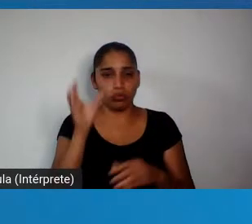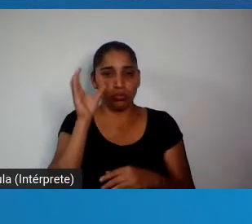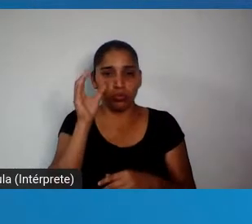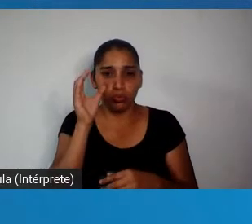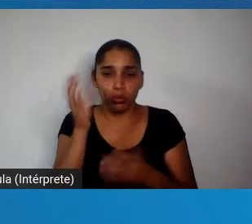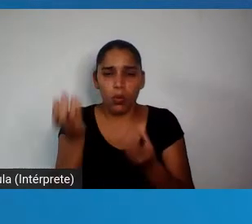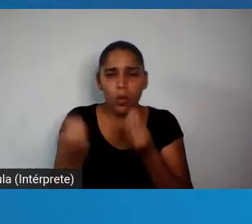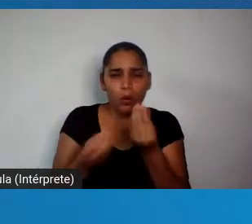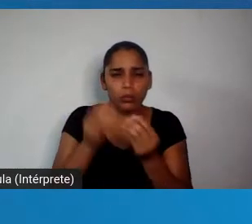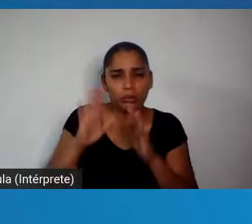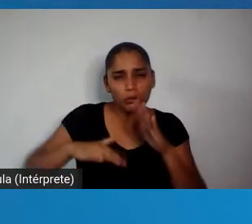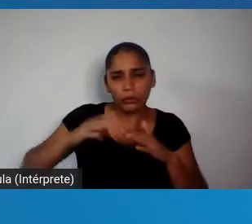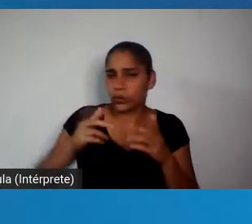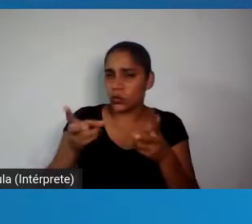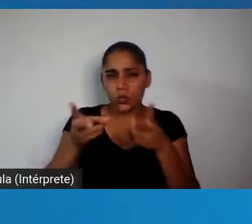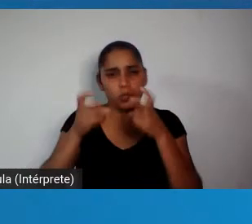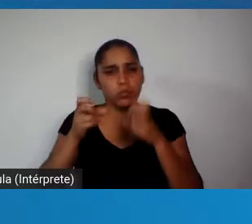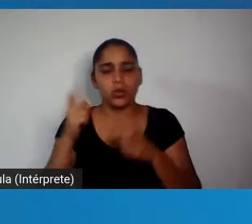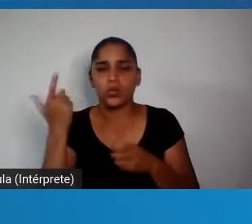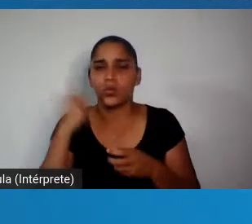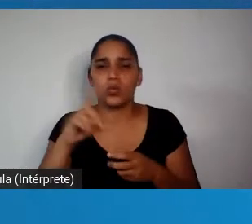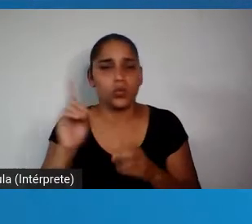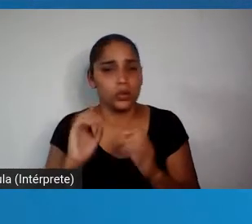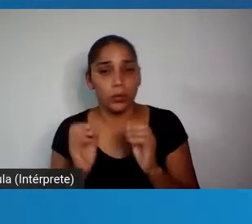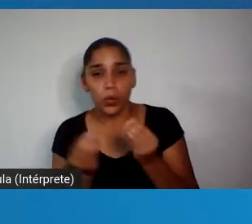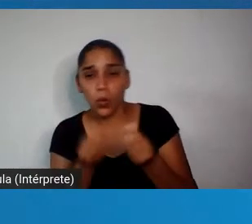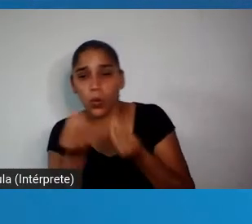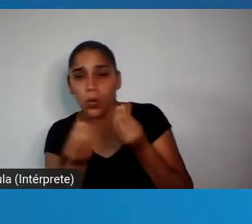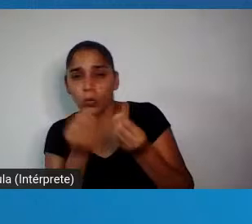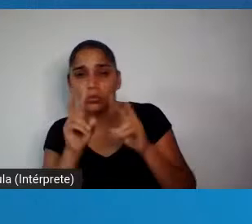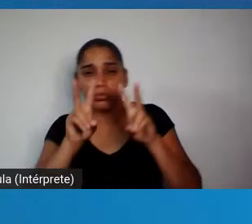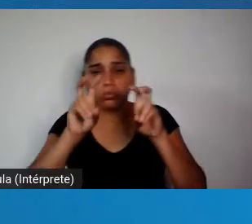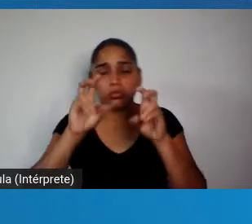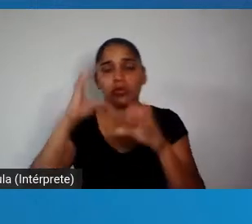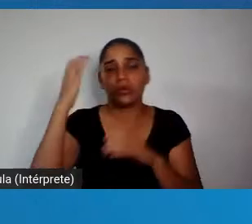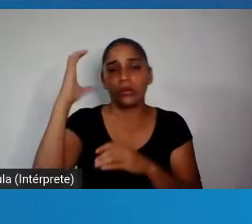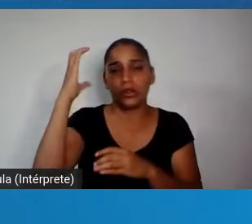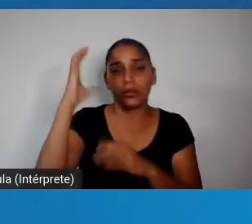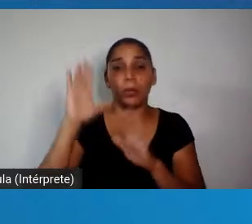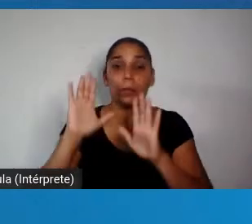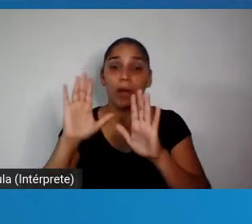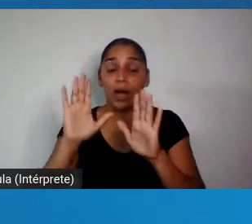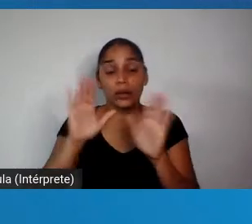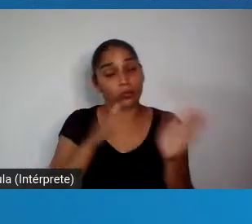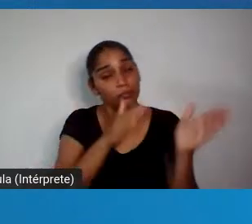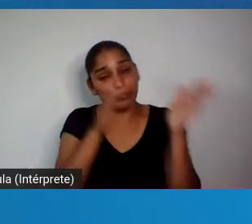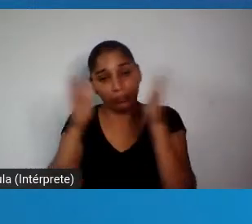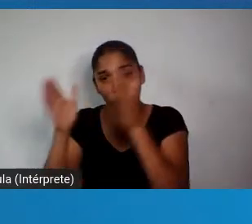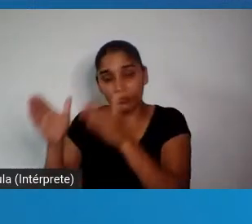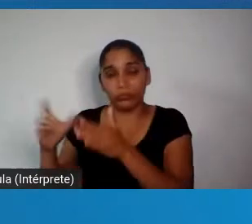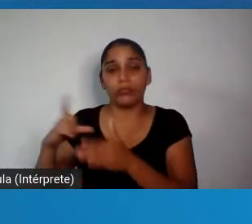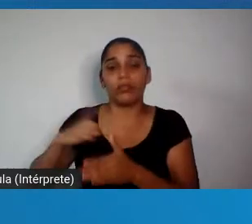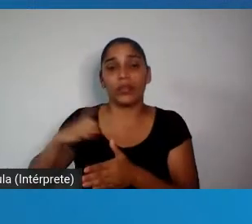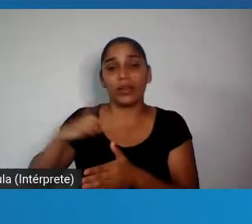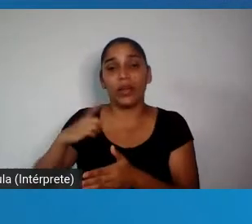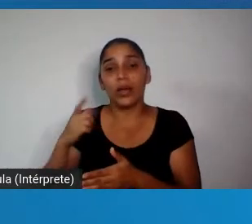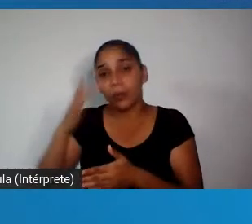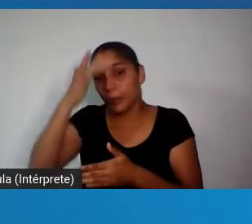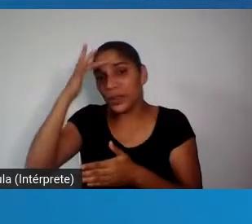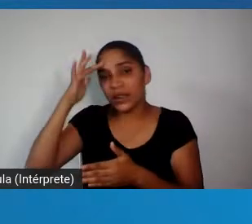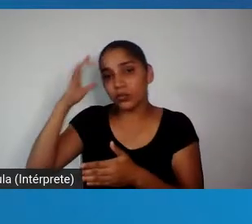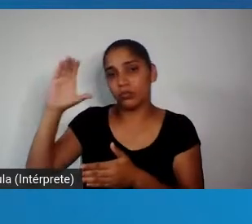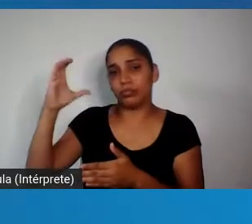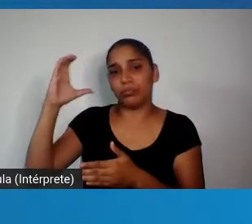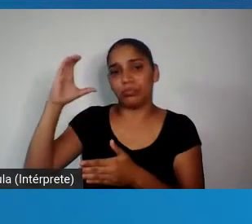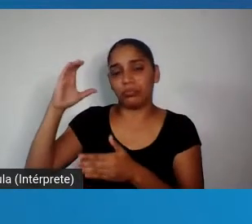sempre o que os comitês científicos sugerem, mas também, por outro lado, há cientistas que acabam